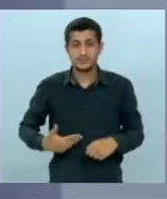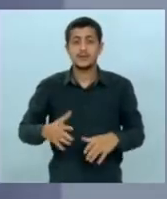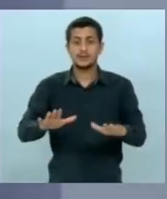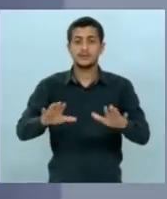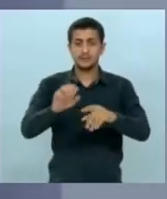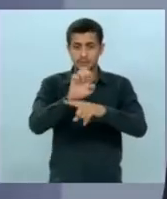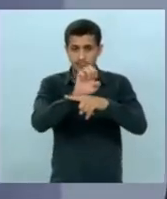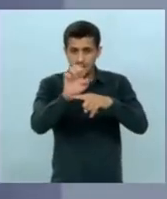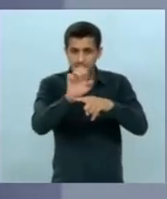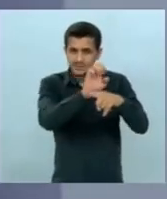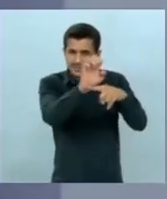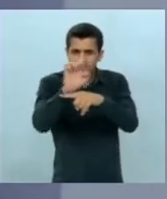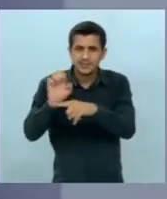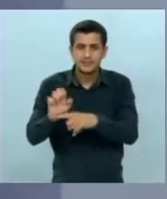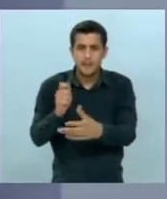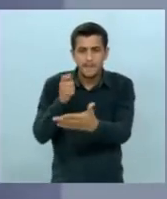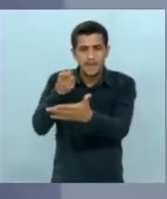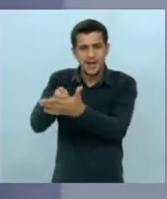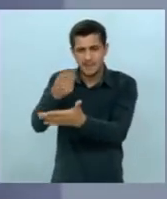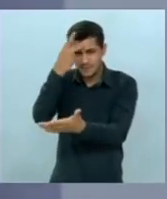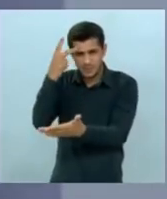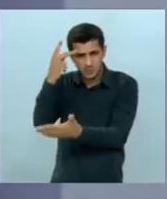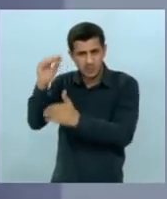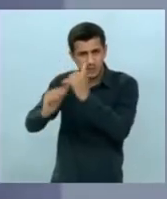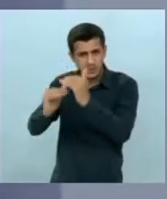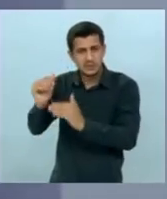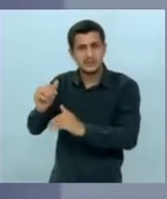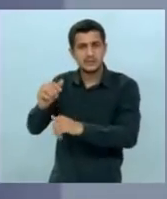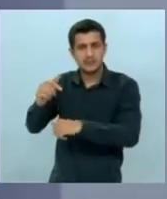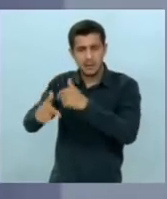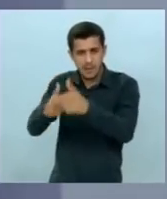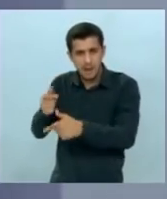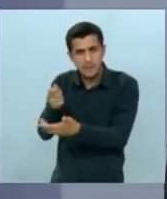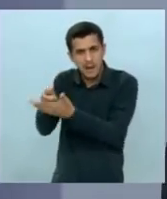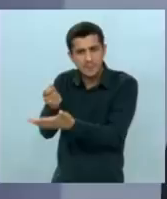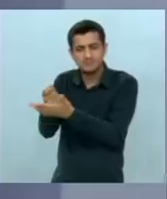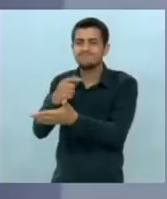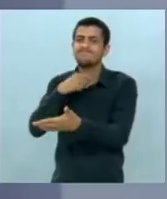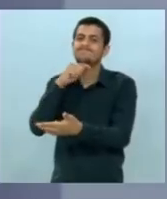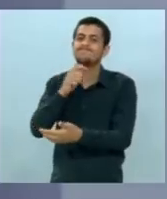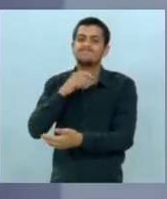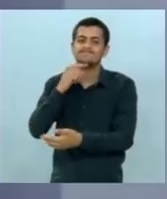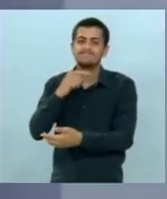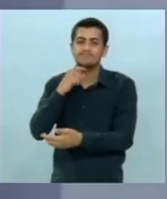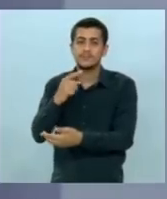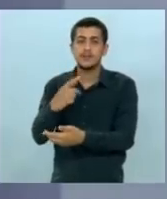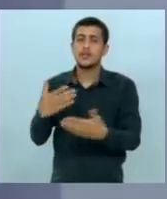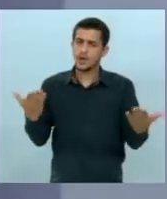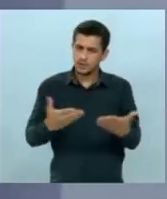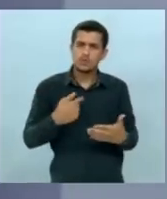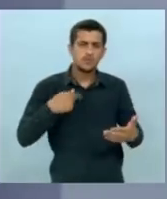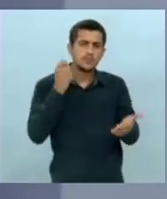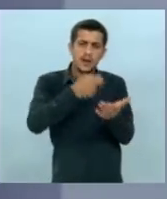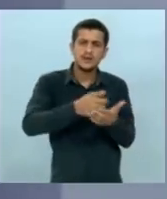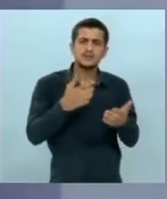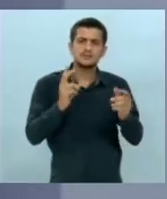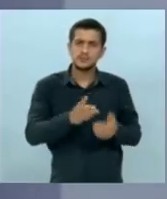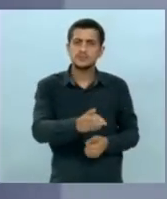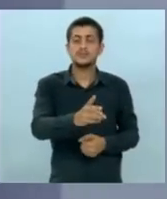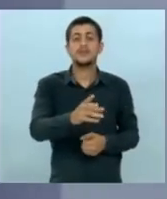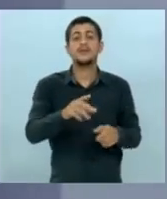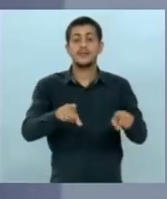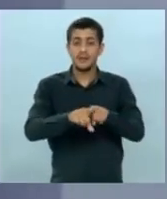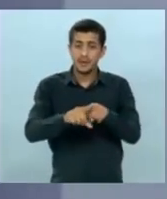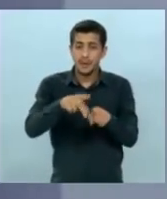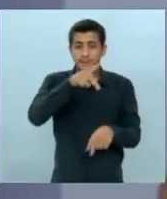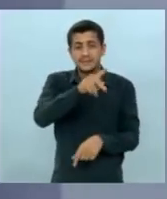nem conseguem pagar a folha, nós pagamos em dia, fizemos progressões funcionais, herdamos os PCCs do governo